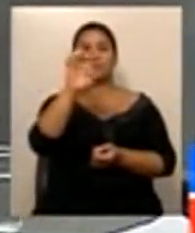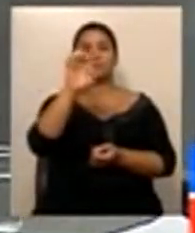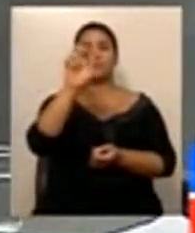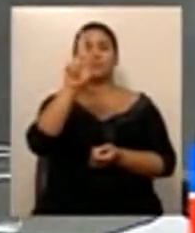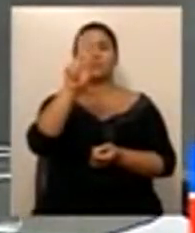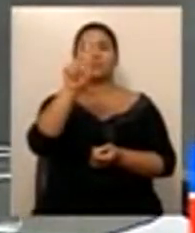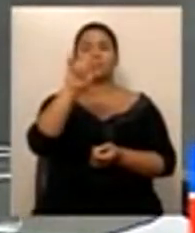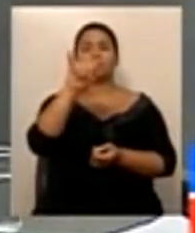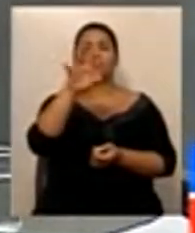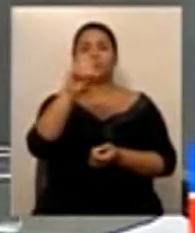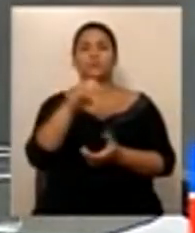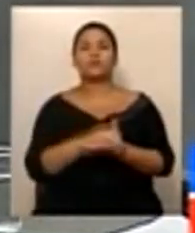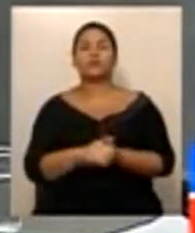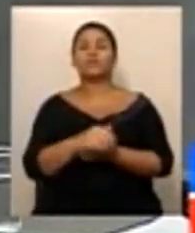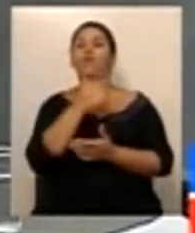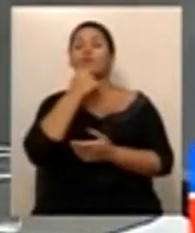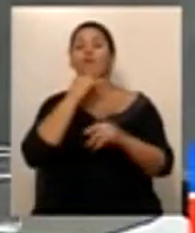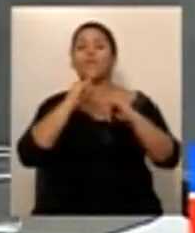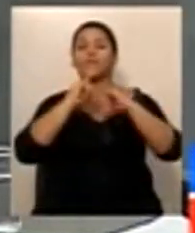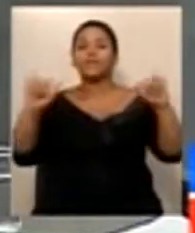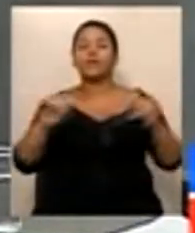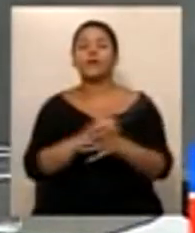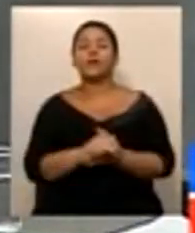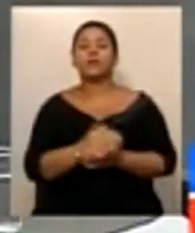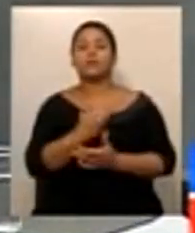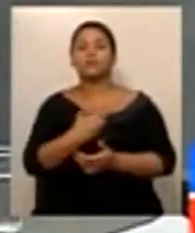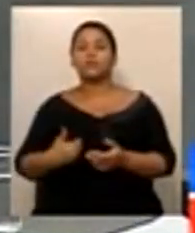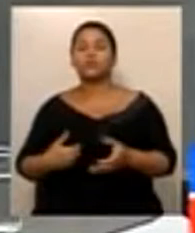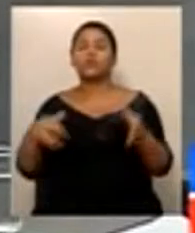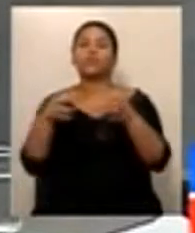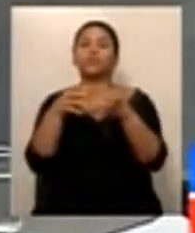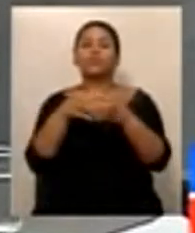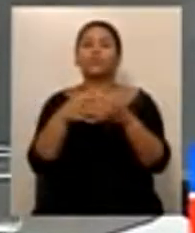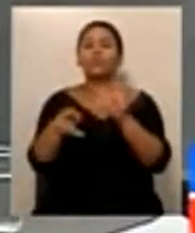Grupo Gay de Maceió. Em discussão.